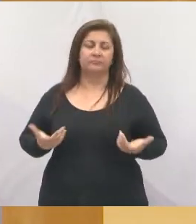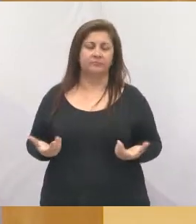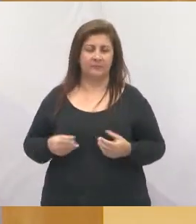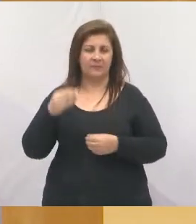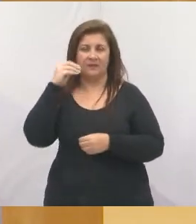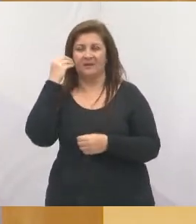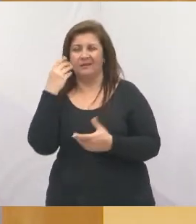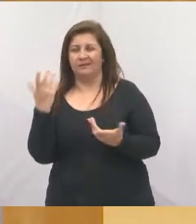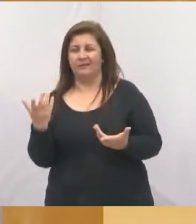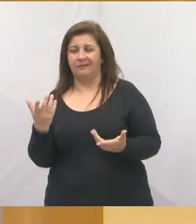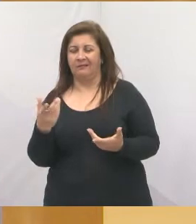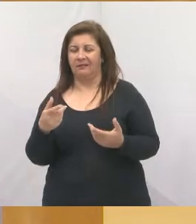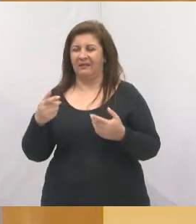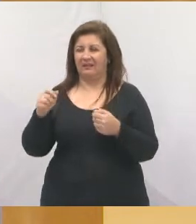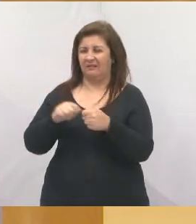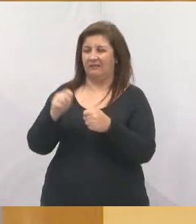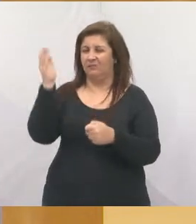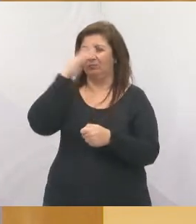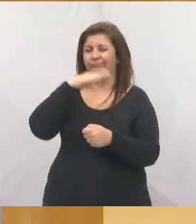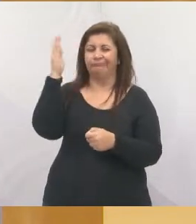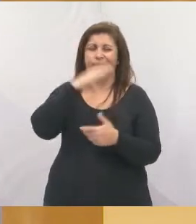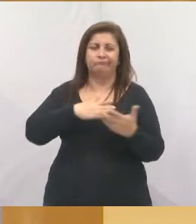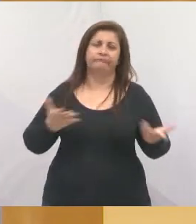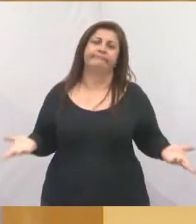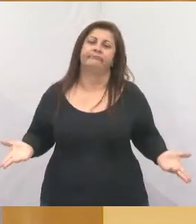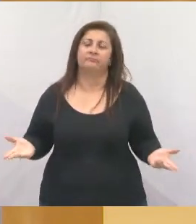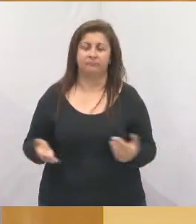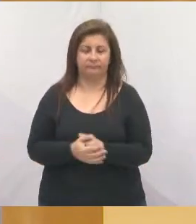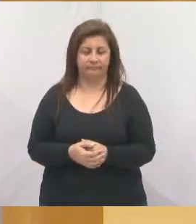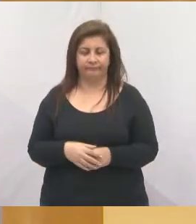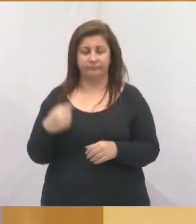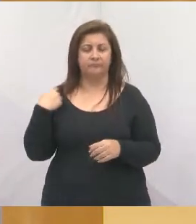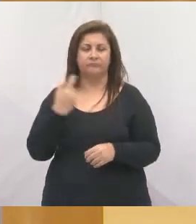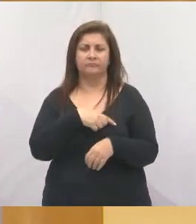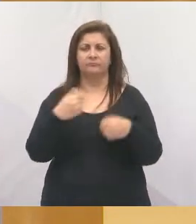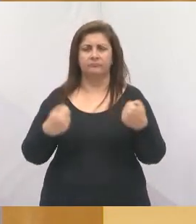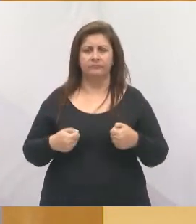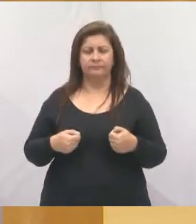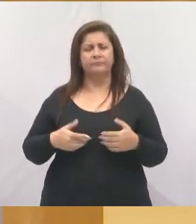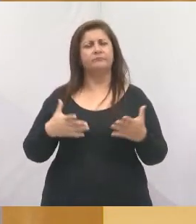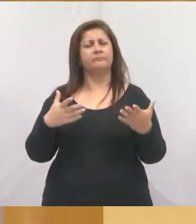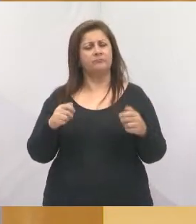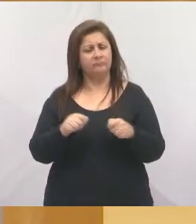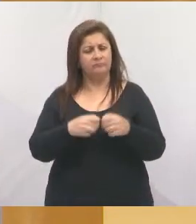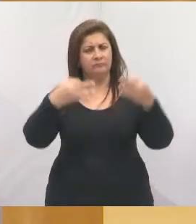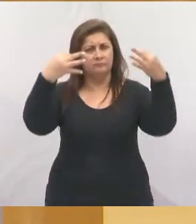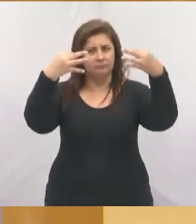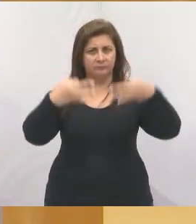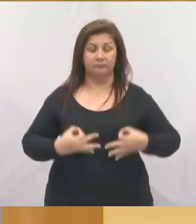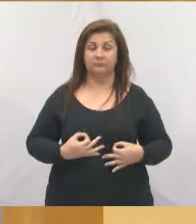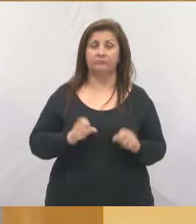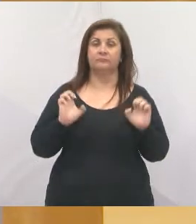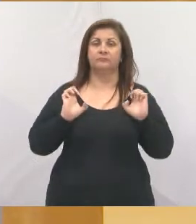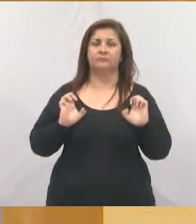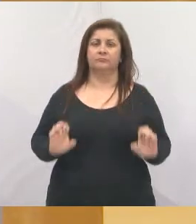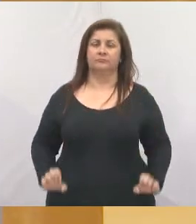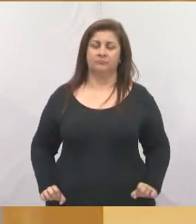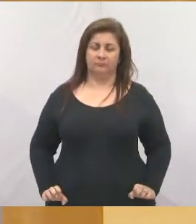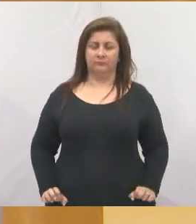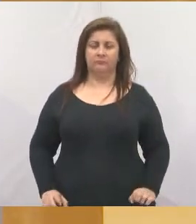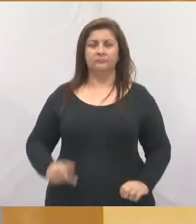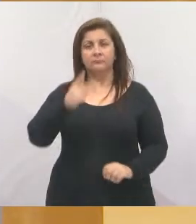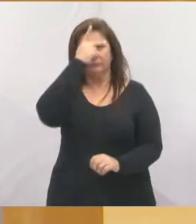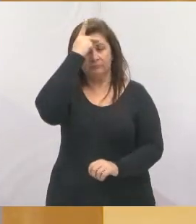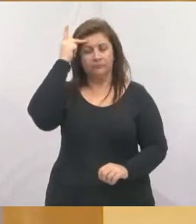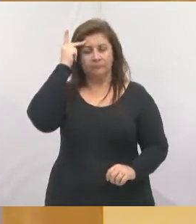tentar denigrir uma política que nós mesmos temos que fazer, essa política ser sadia, ser uma política séria, para que as pessoas tenham um pouco